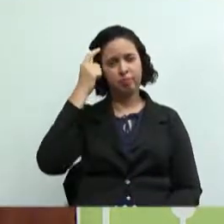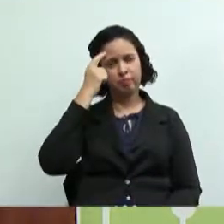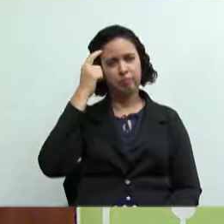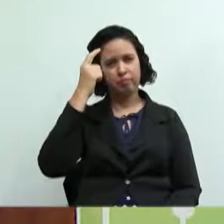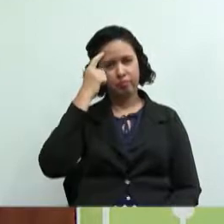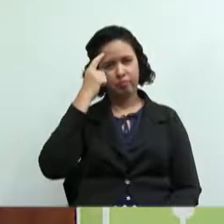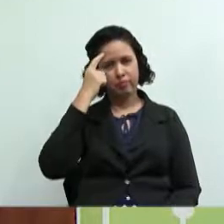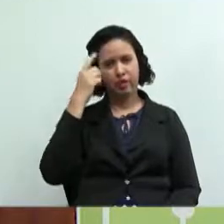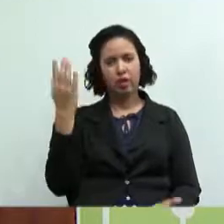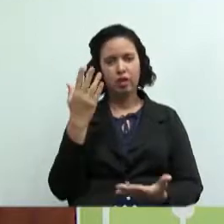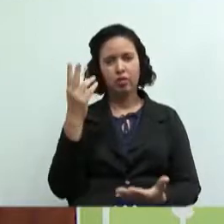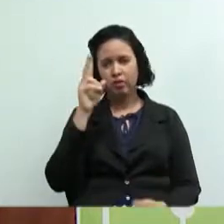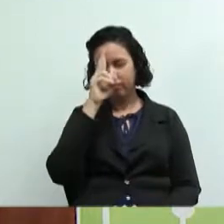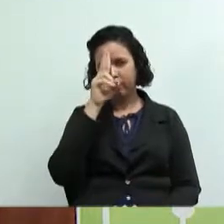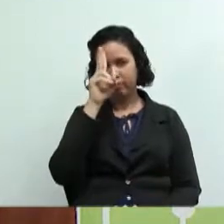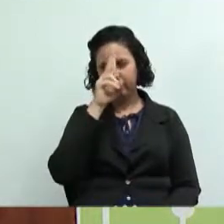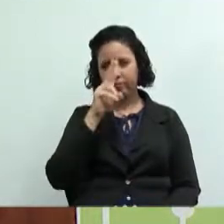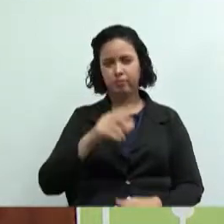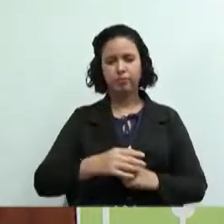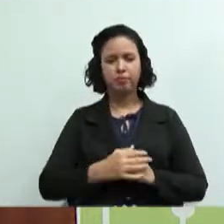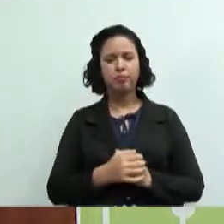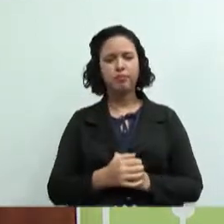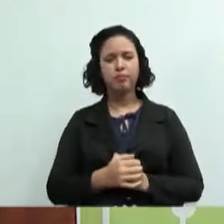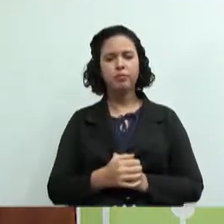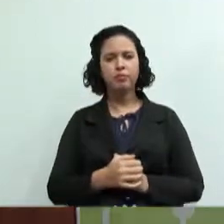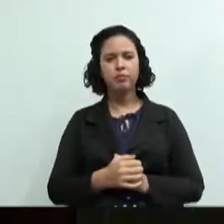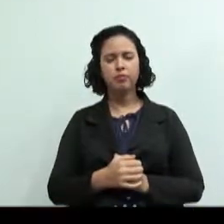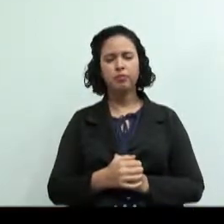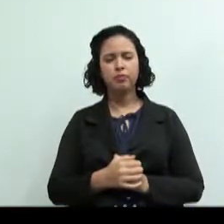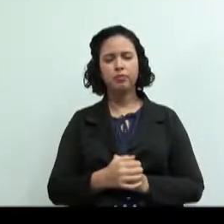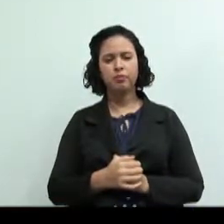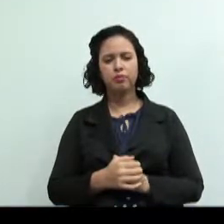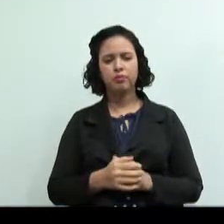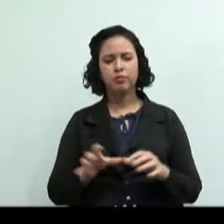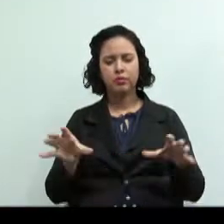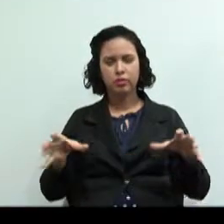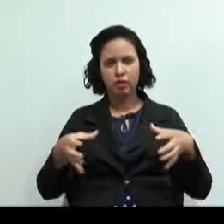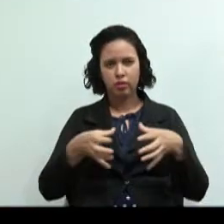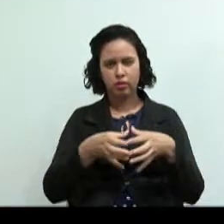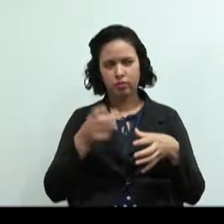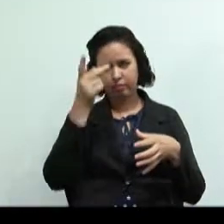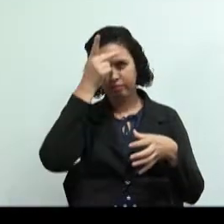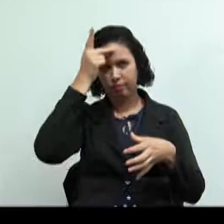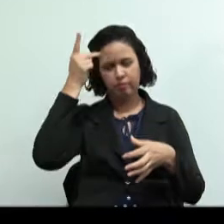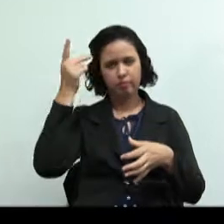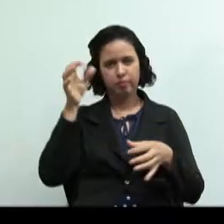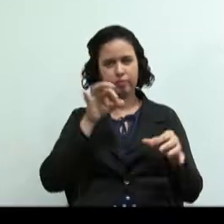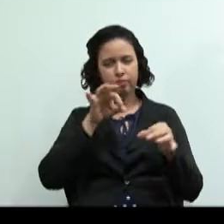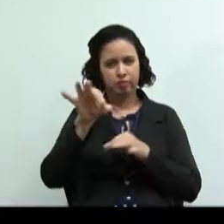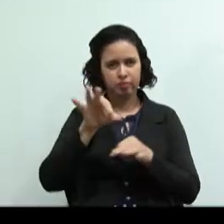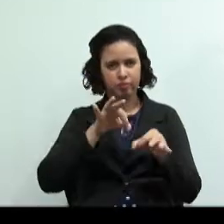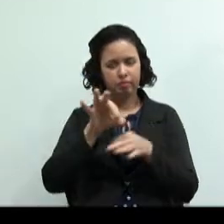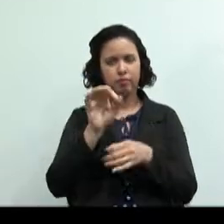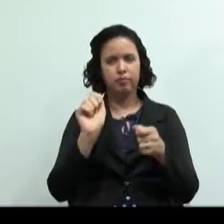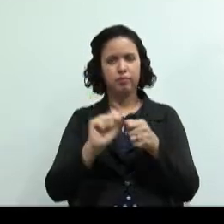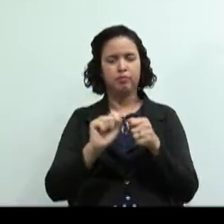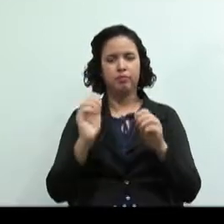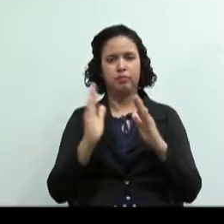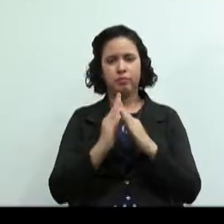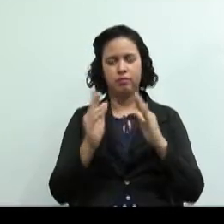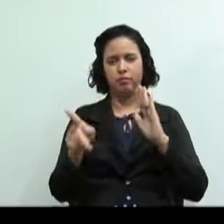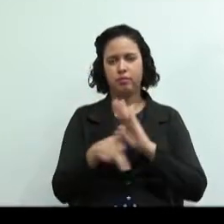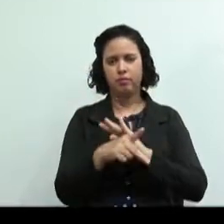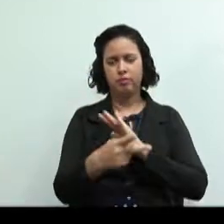breve revisão sobre esse ramo? Vejam bem. Um grupo de pessoas que se organiza para construir a casa própria, sem